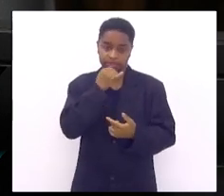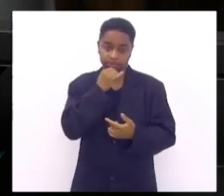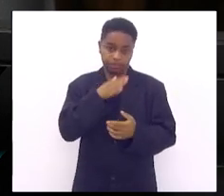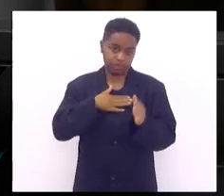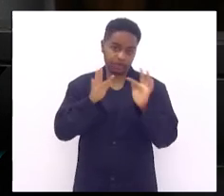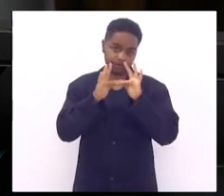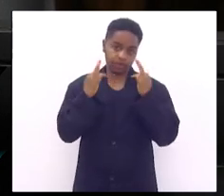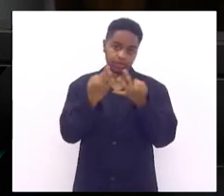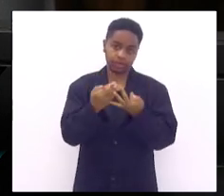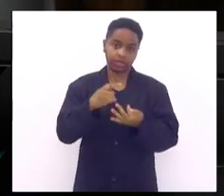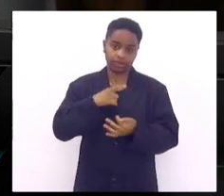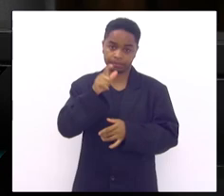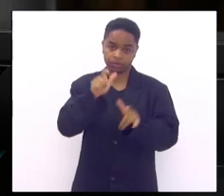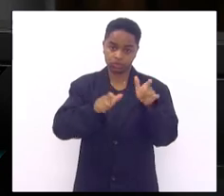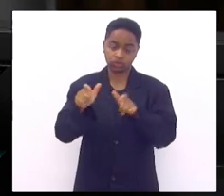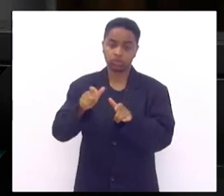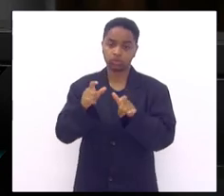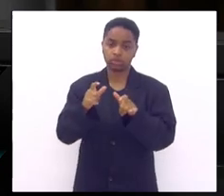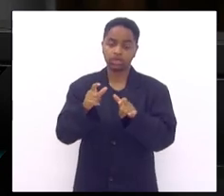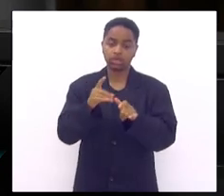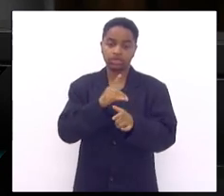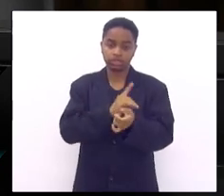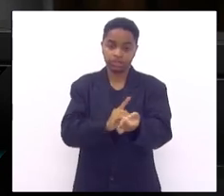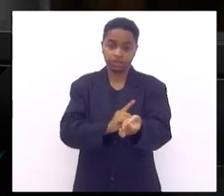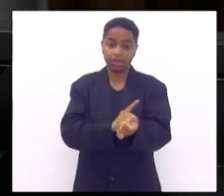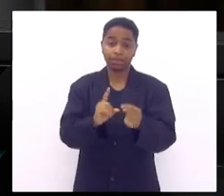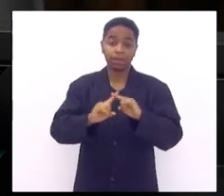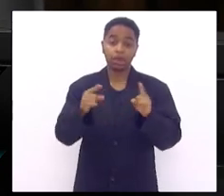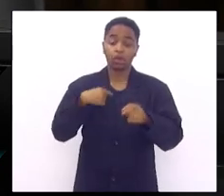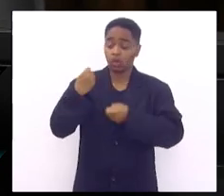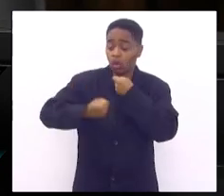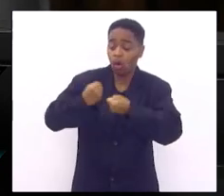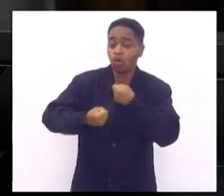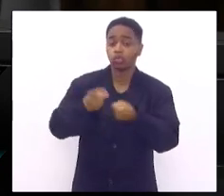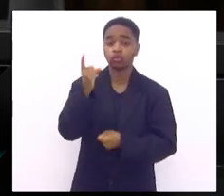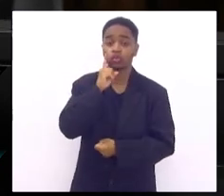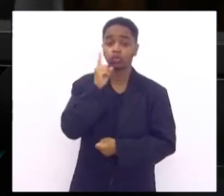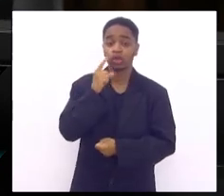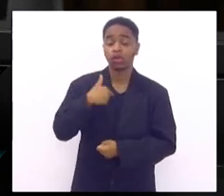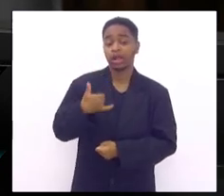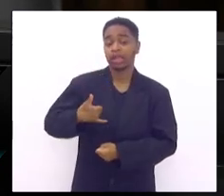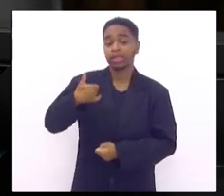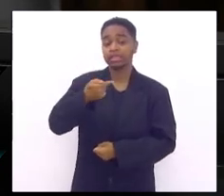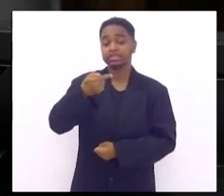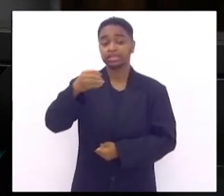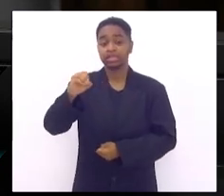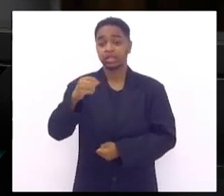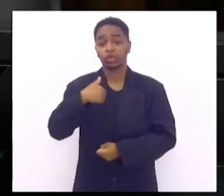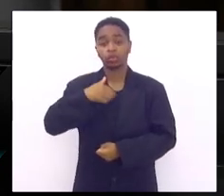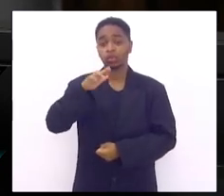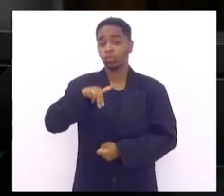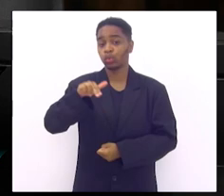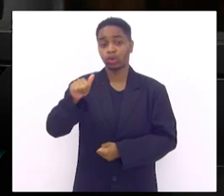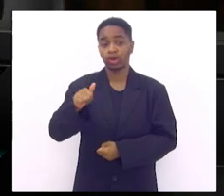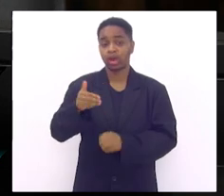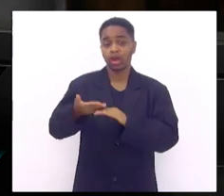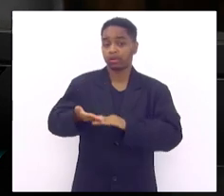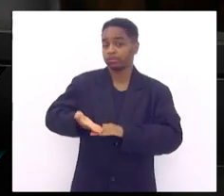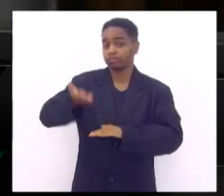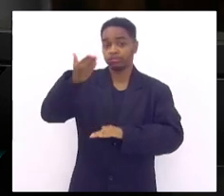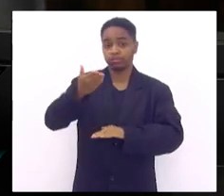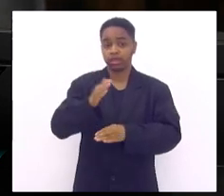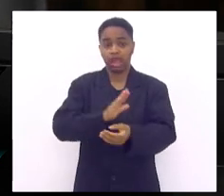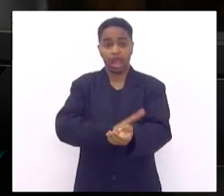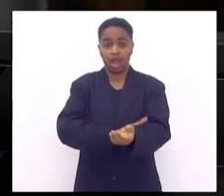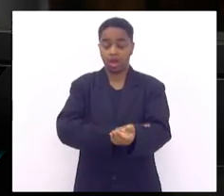falei para vocês eu não tenho nada mas eu corro todo dia eu sou corredor de meia maratona eu tenho 70 anos nunca tive níveis elevados nem de